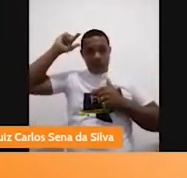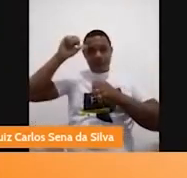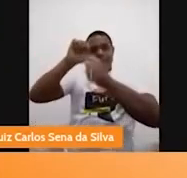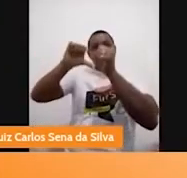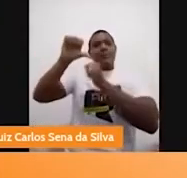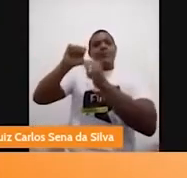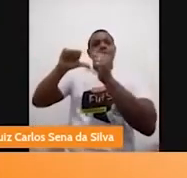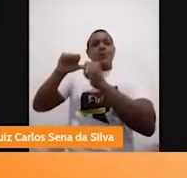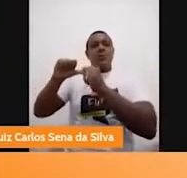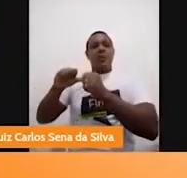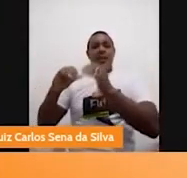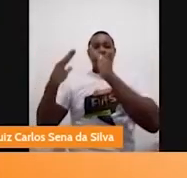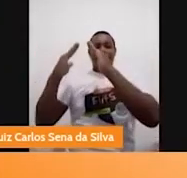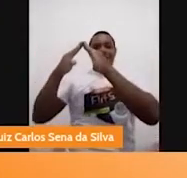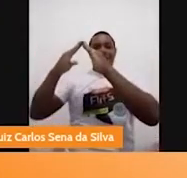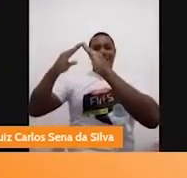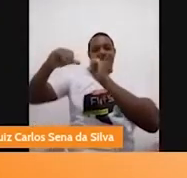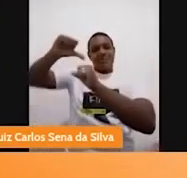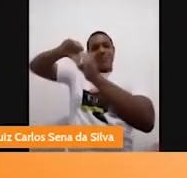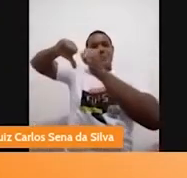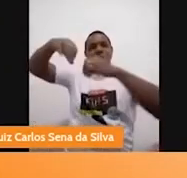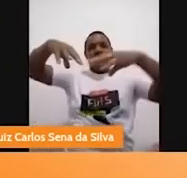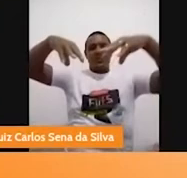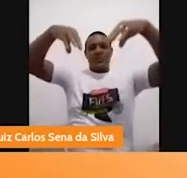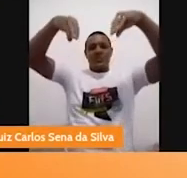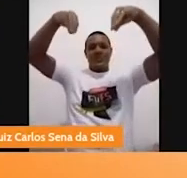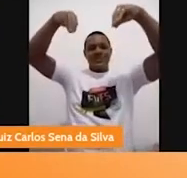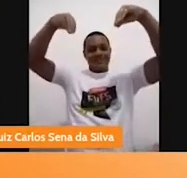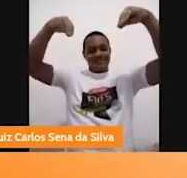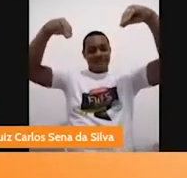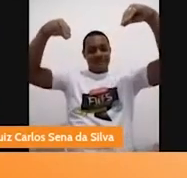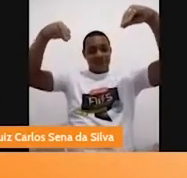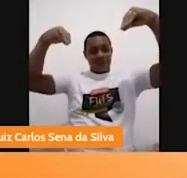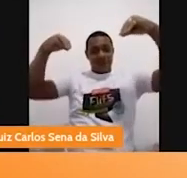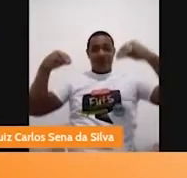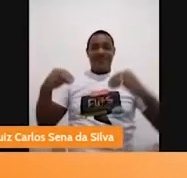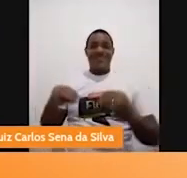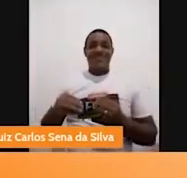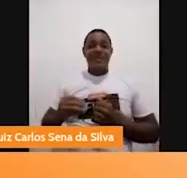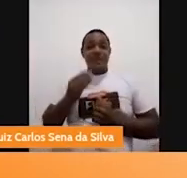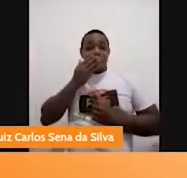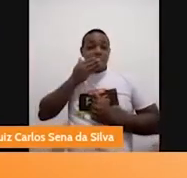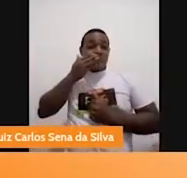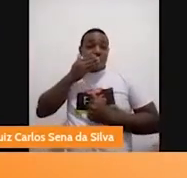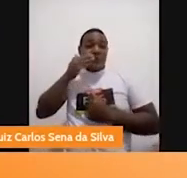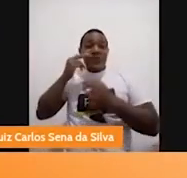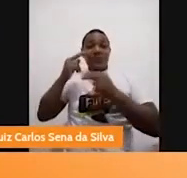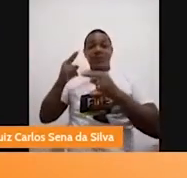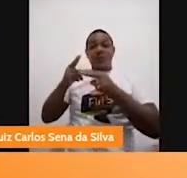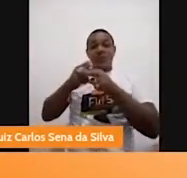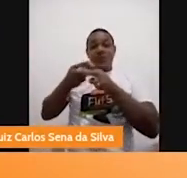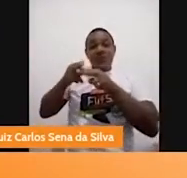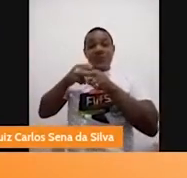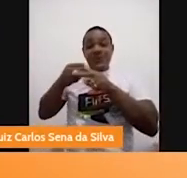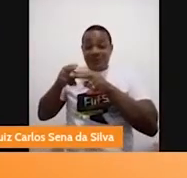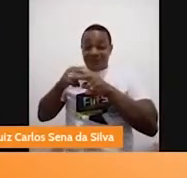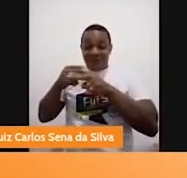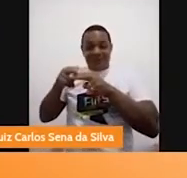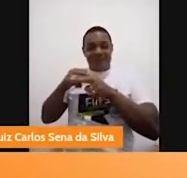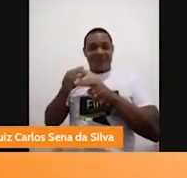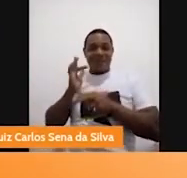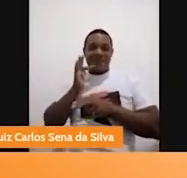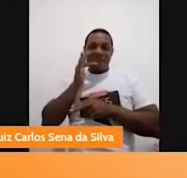na mãe, numa... Castelo de doces e chocolates, hein? Não é qualquer castelo, não. Castelo de não é qualquer